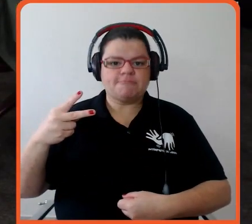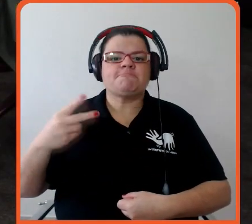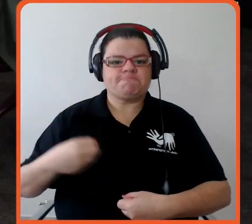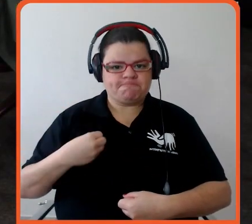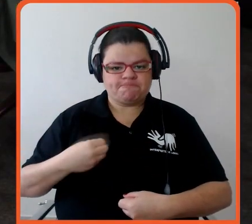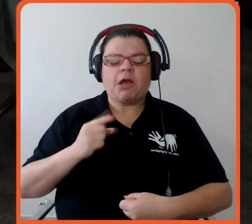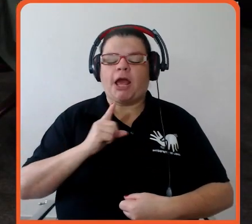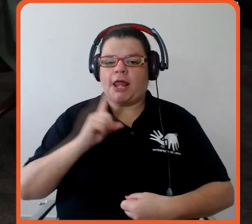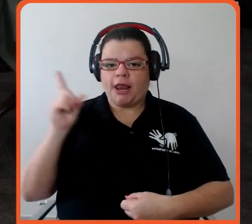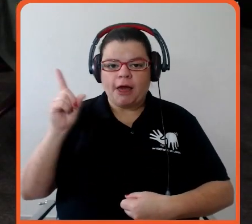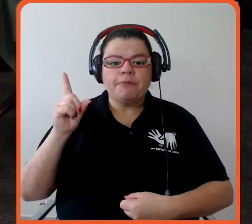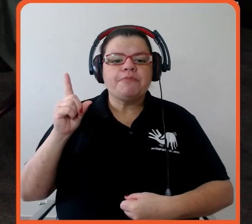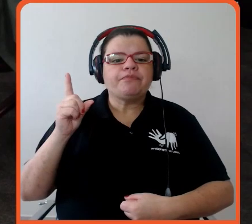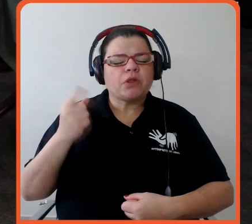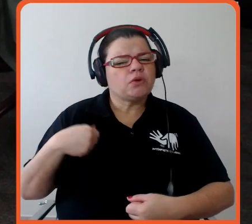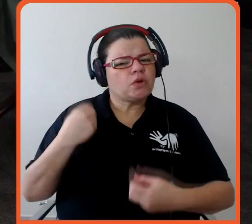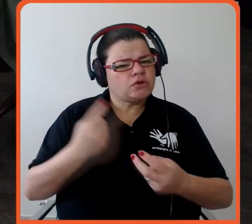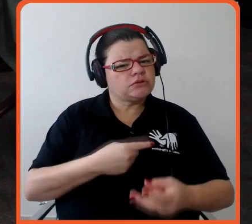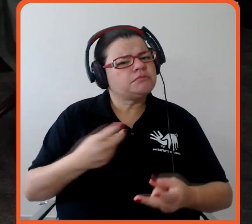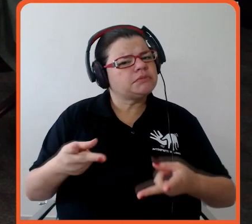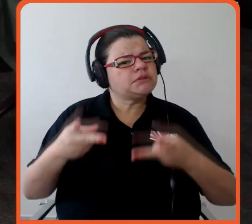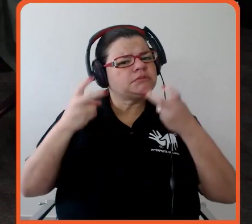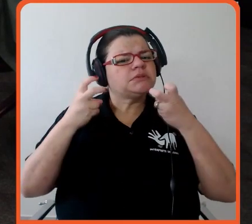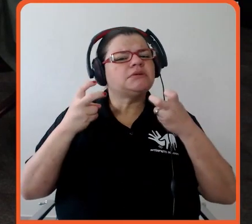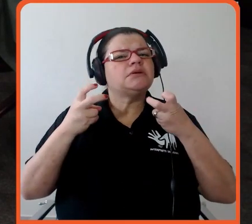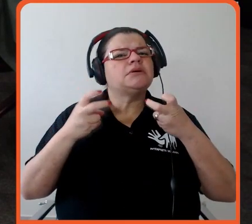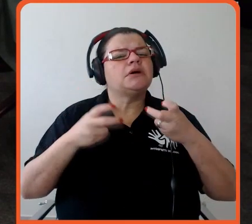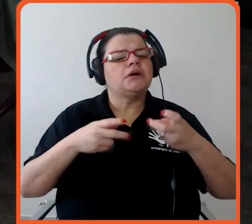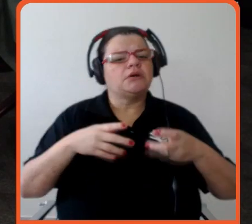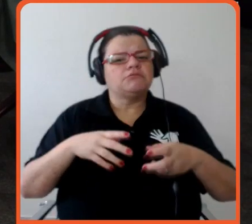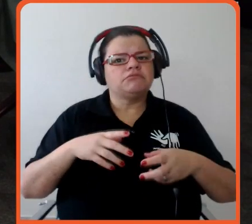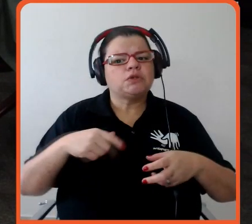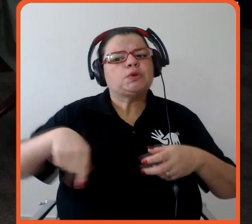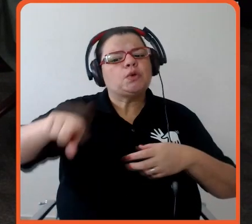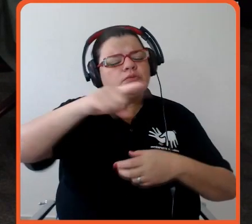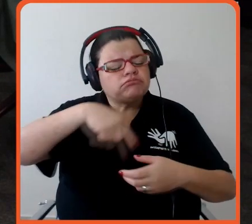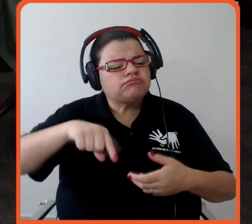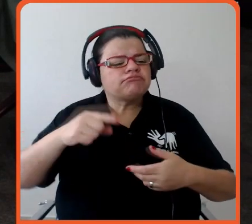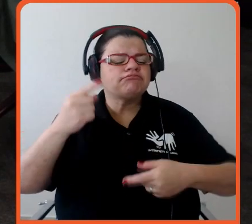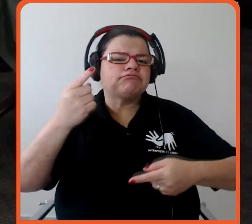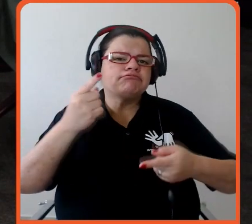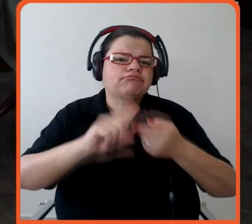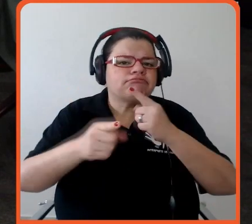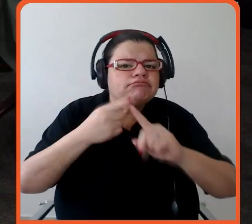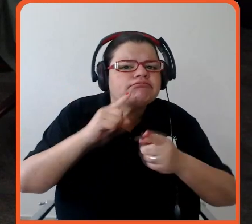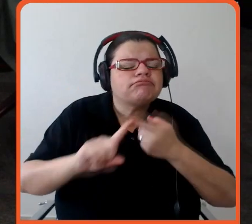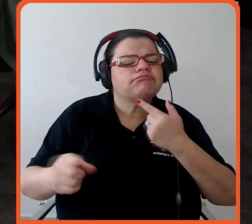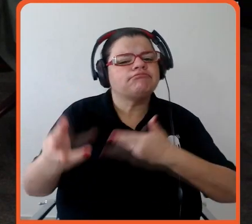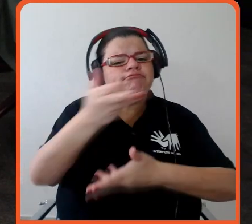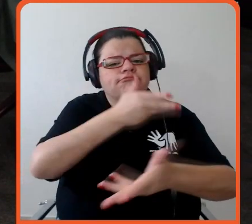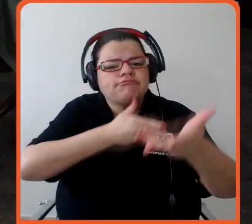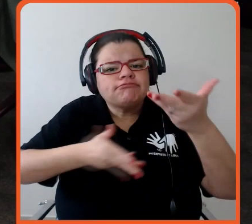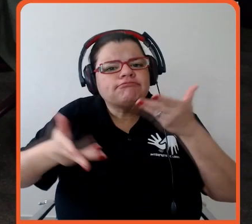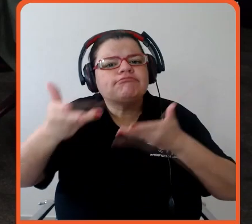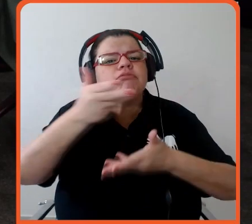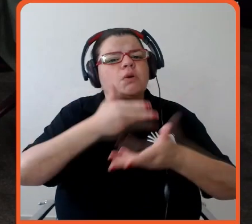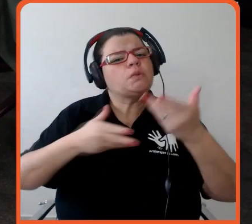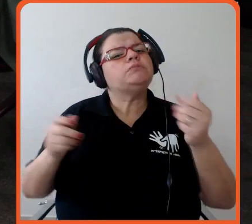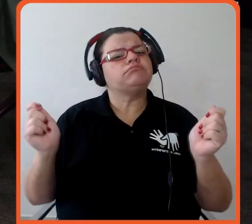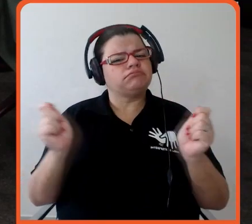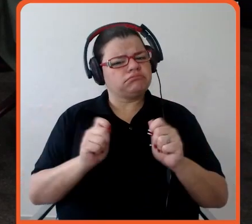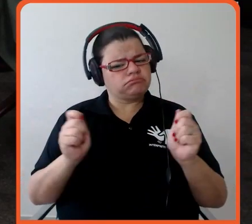percebeu que o processo de escuta estava acontecendo, né? A gente via públicos muito diferente